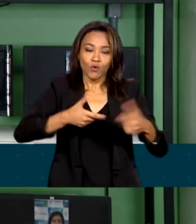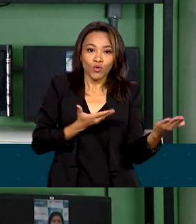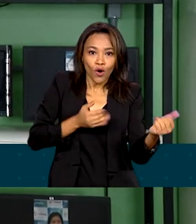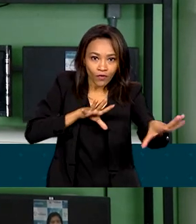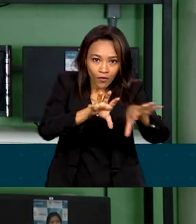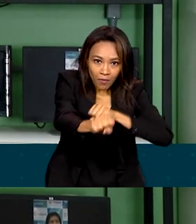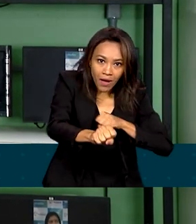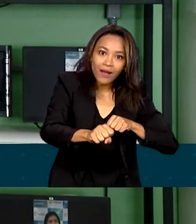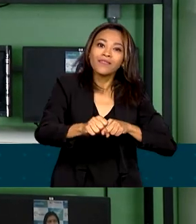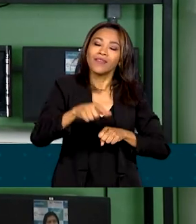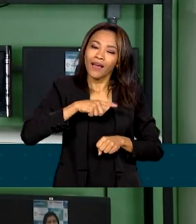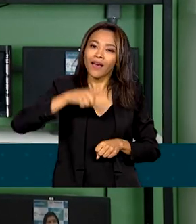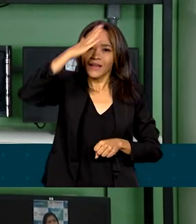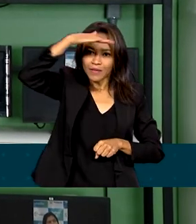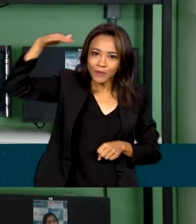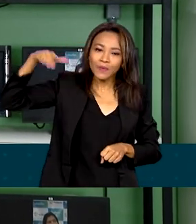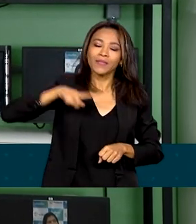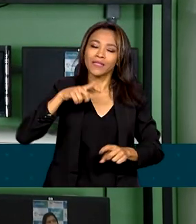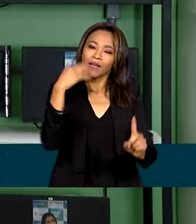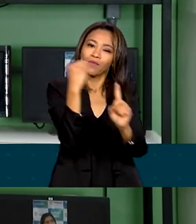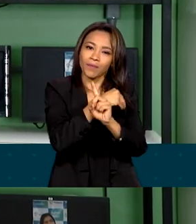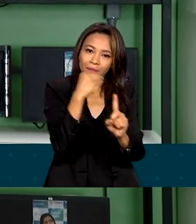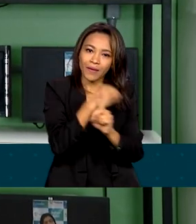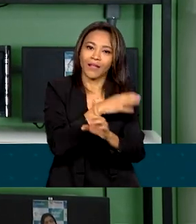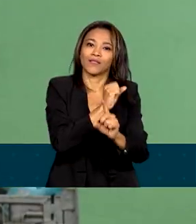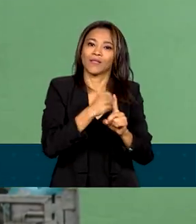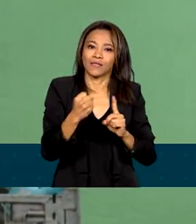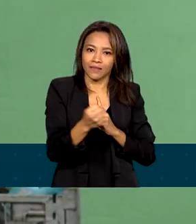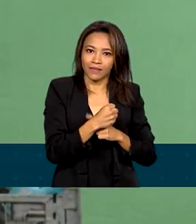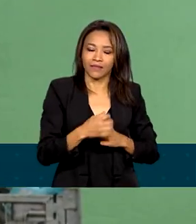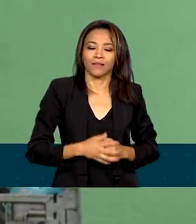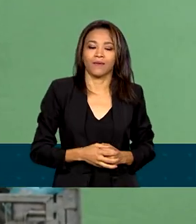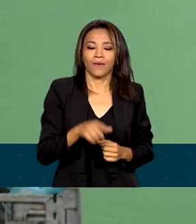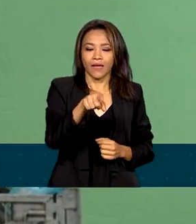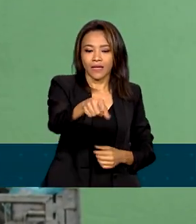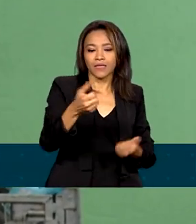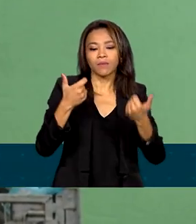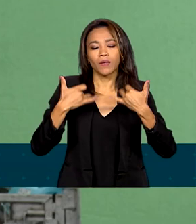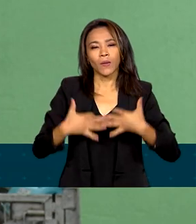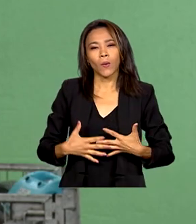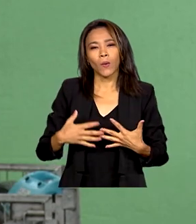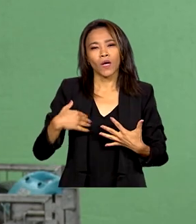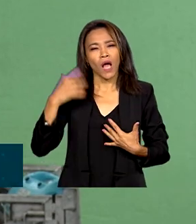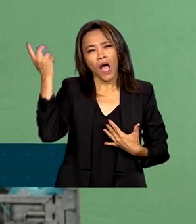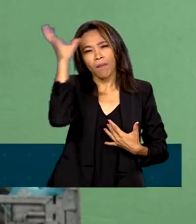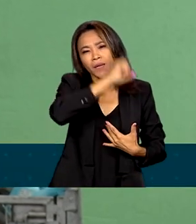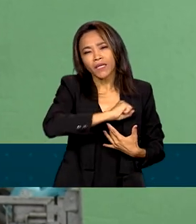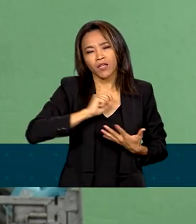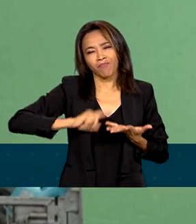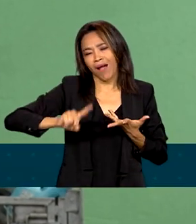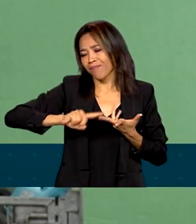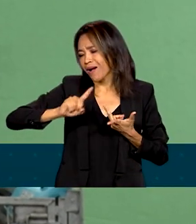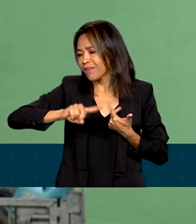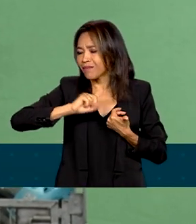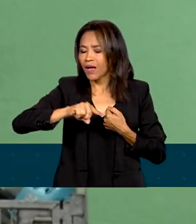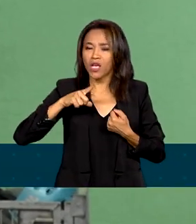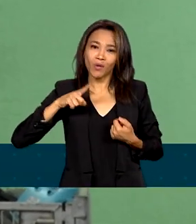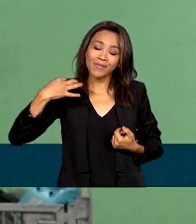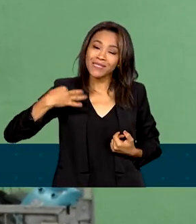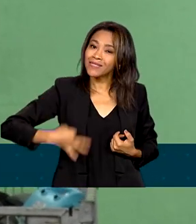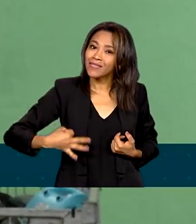adultos em situação de vulnerabilidade social. Ele me proporcionou muito aprendizado, muita coisa, eu tenho certeza que